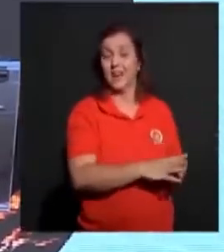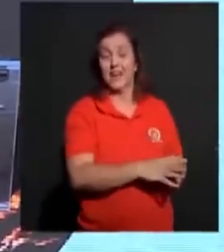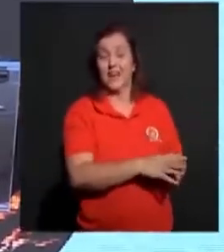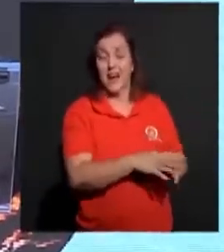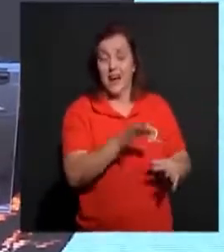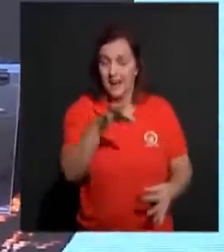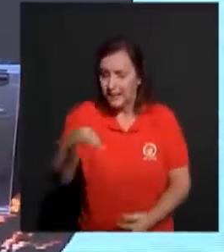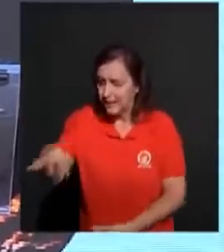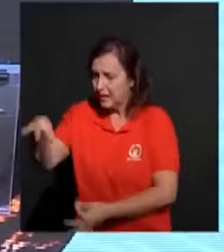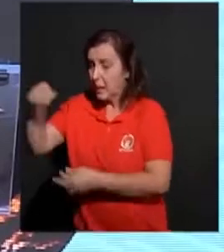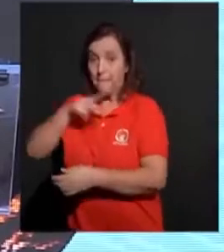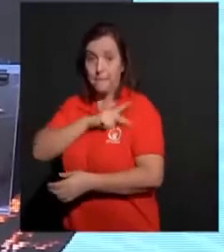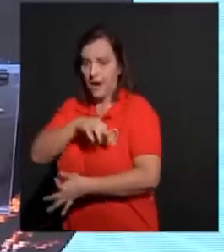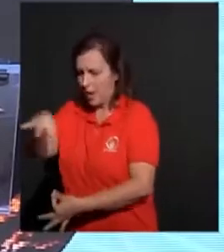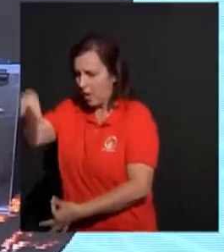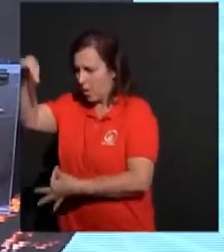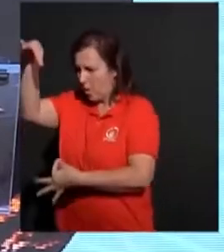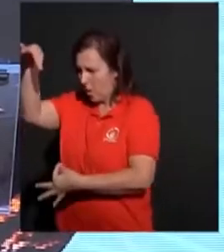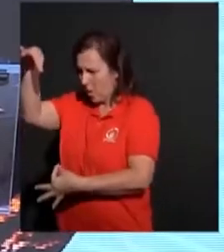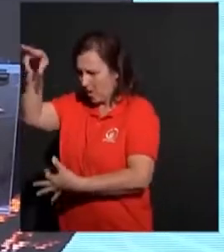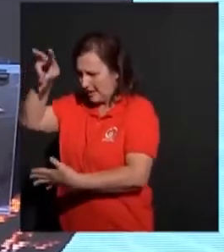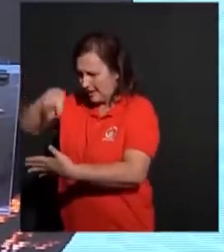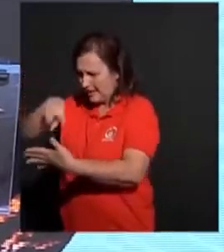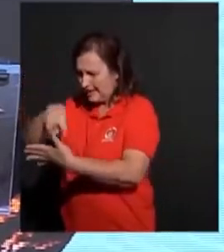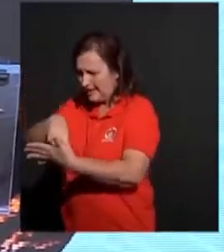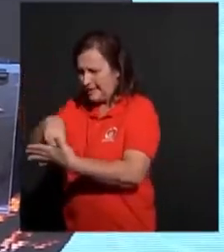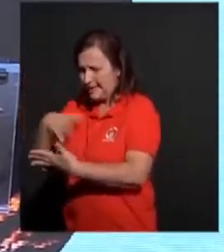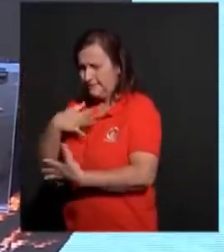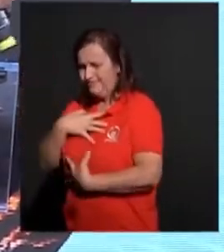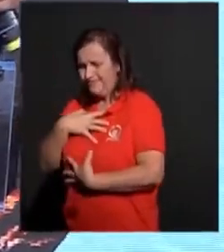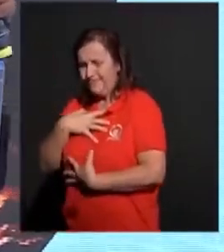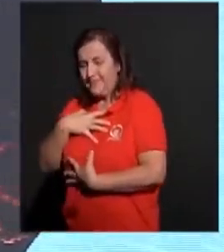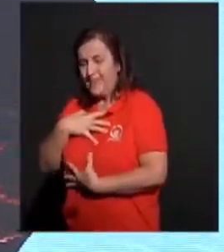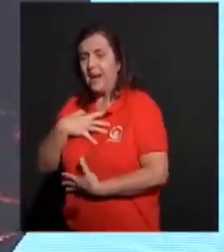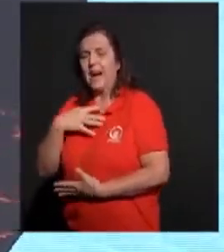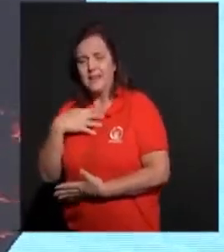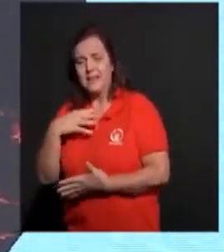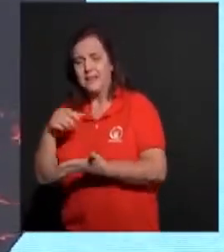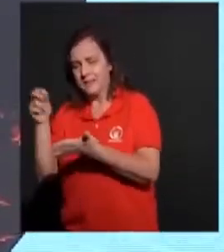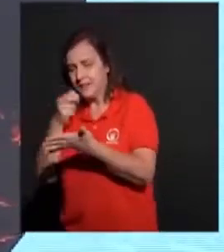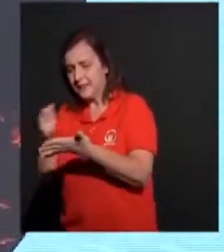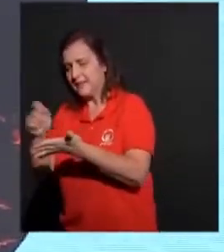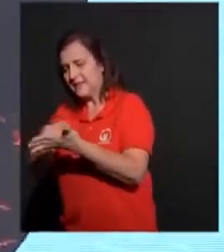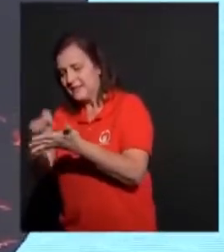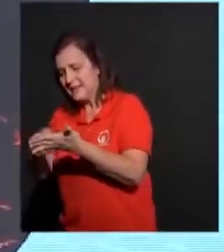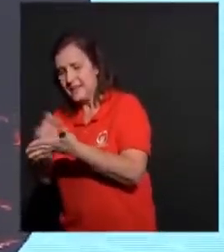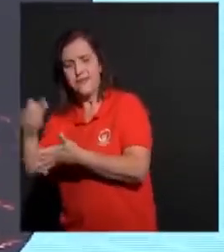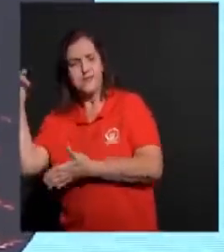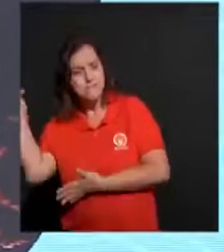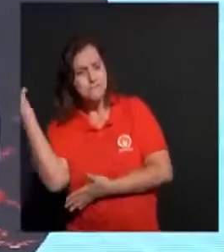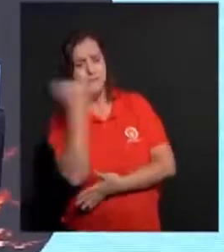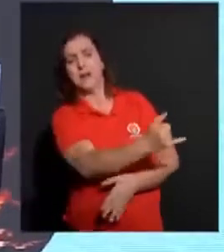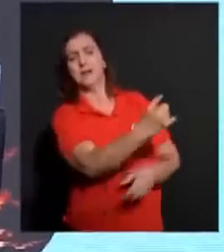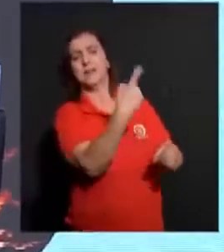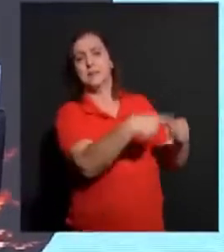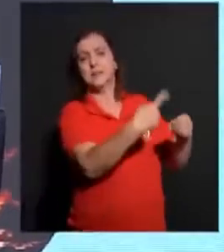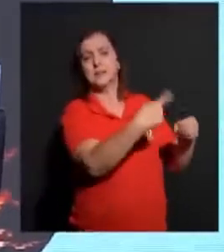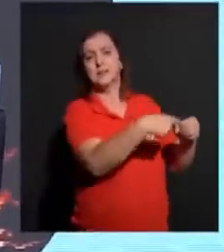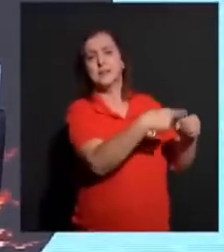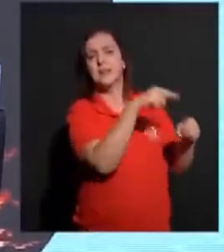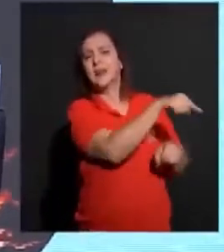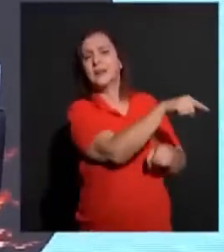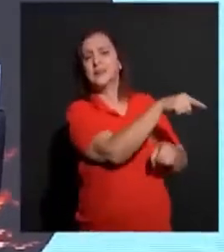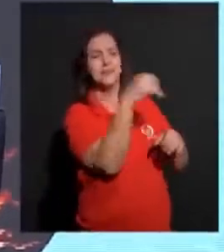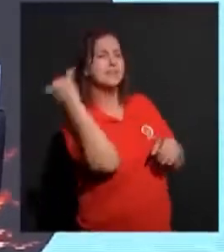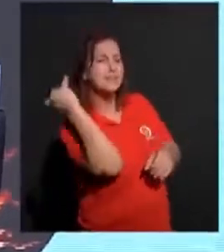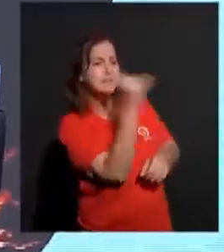relatórios, ele se posiciona, ele decide em enviar um recado, ele decide em anunciar, em falar para